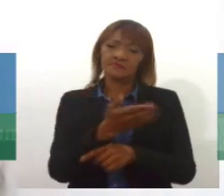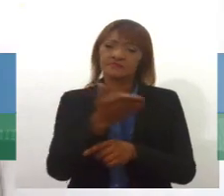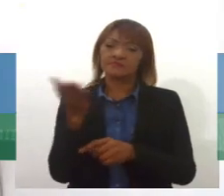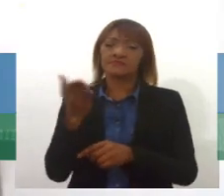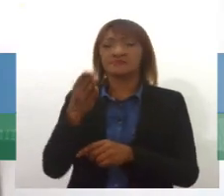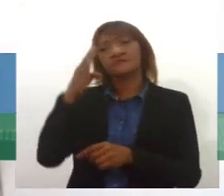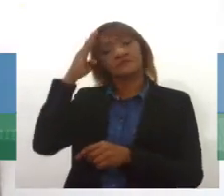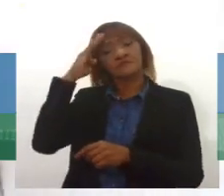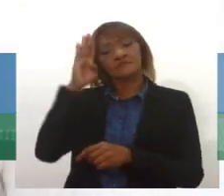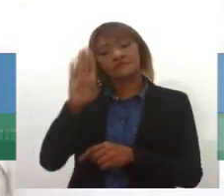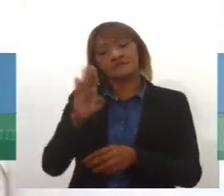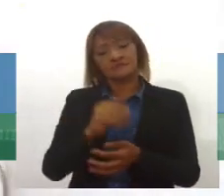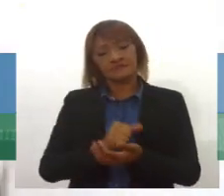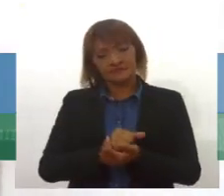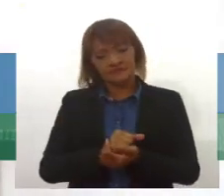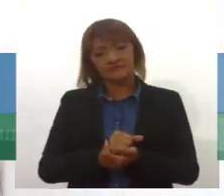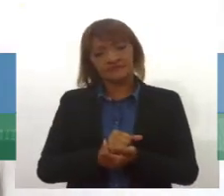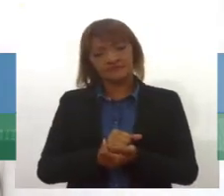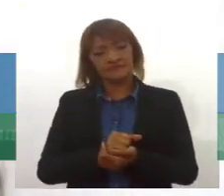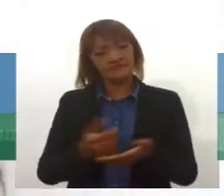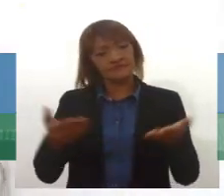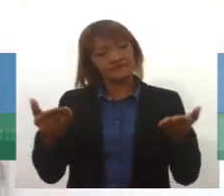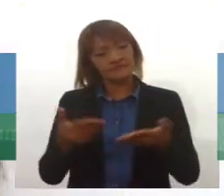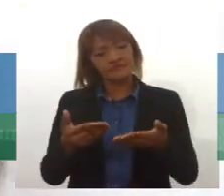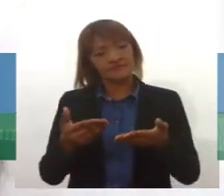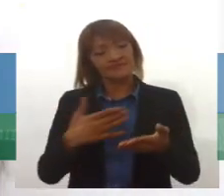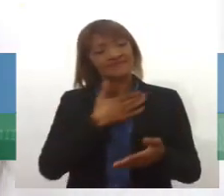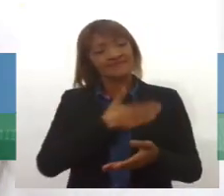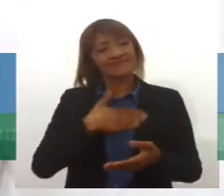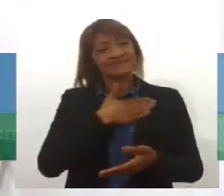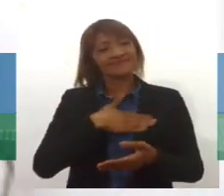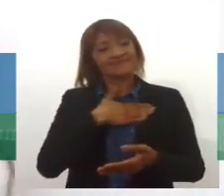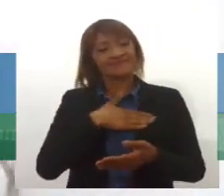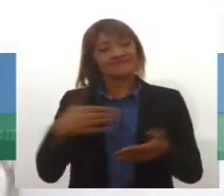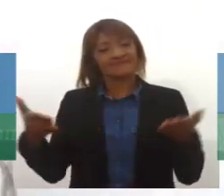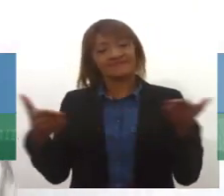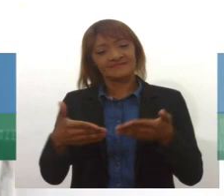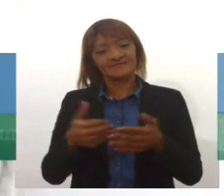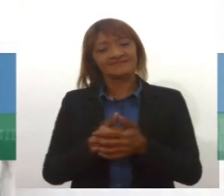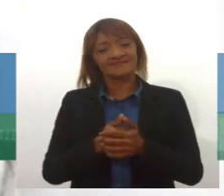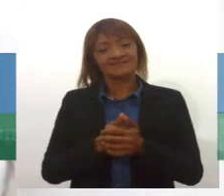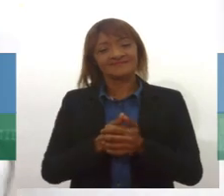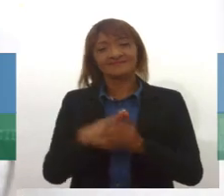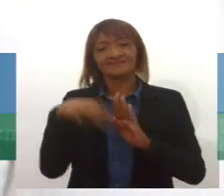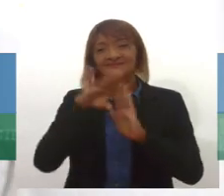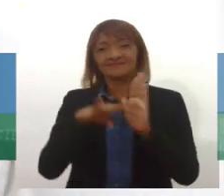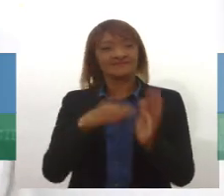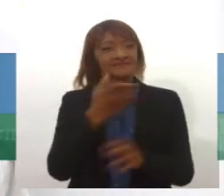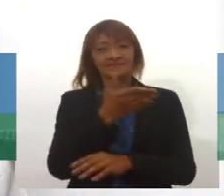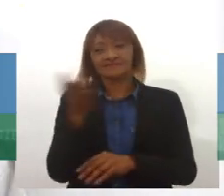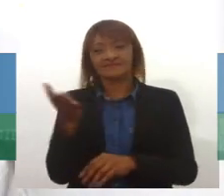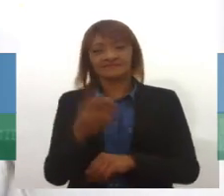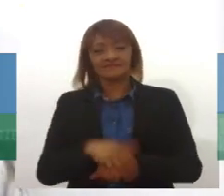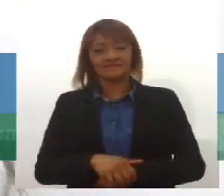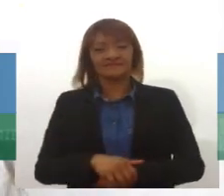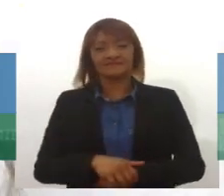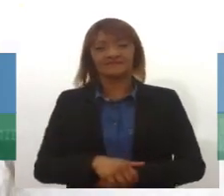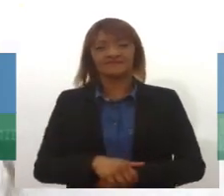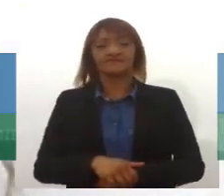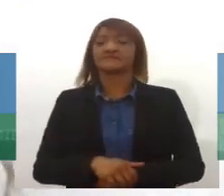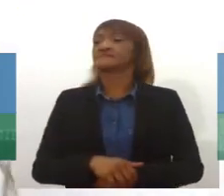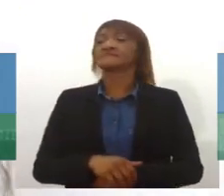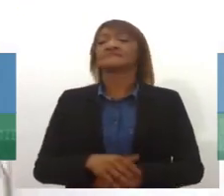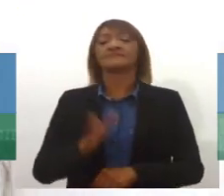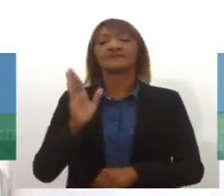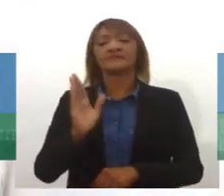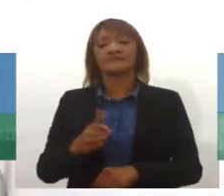principalmente pelos leis do ativo, então é um prazer estar aqui hoje nesse programa com vocês. Tá? No ano de